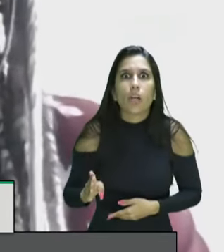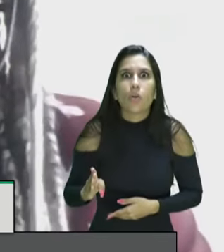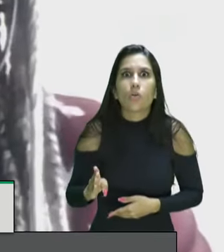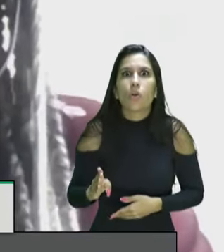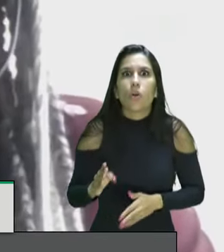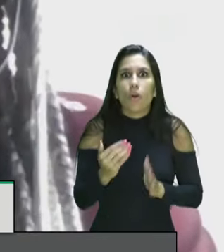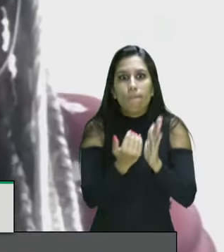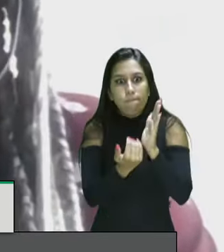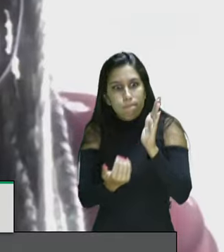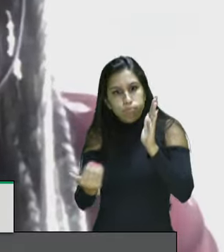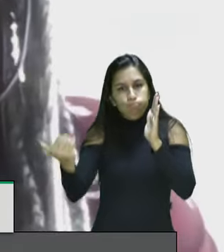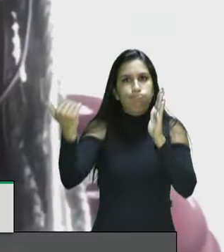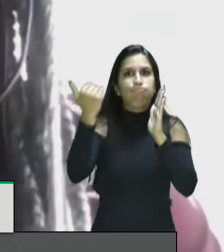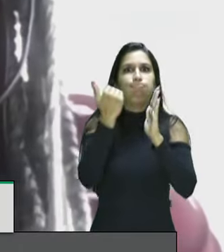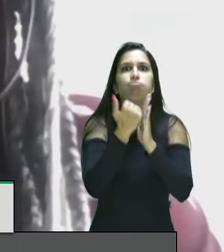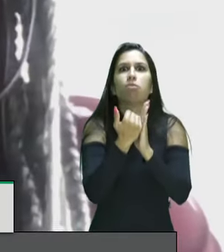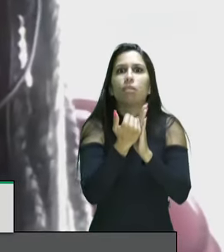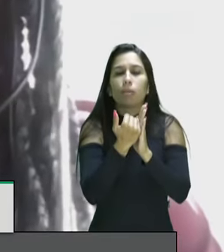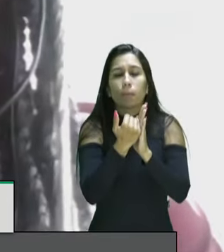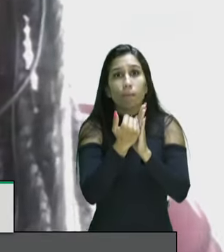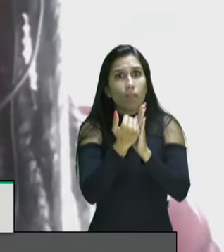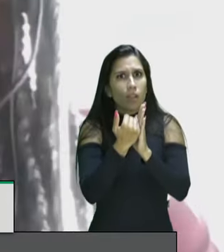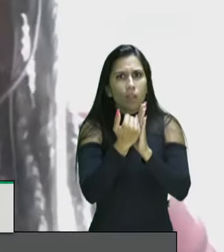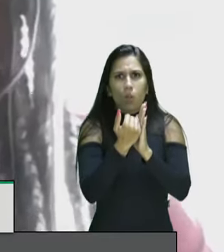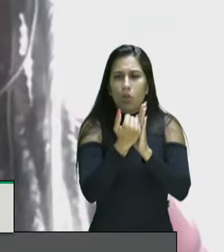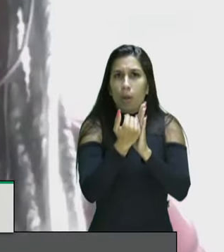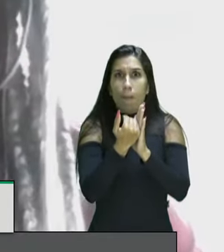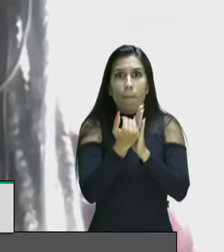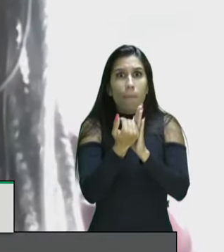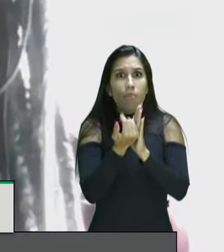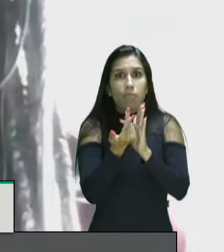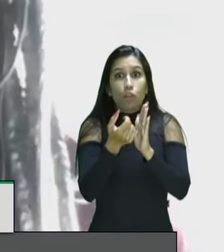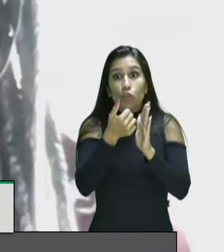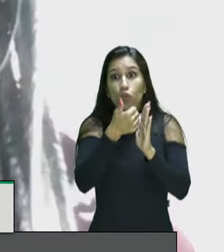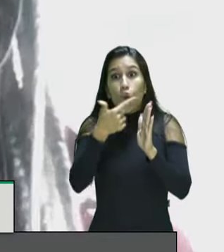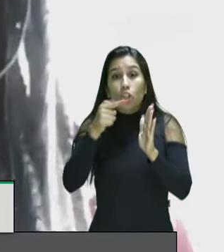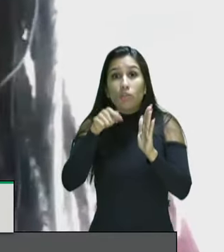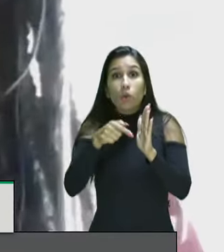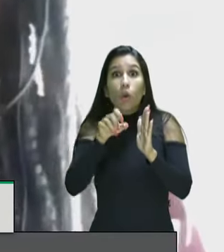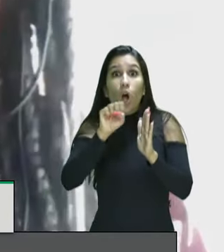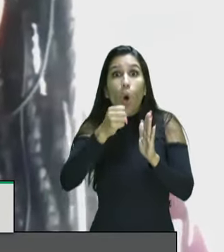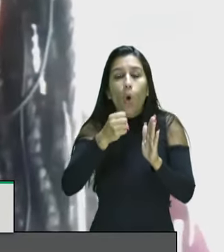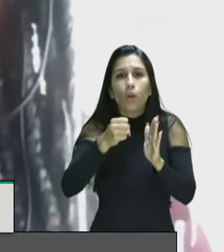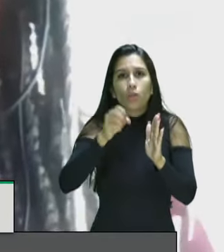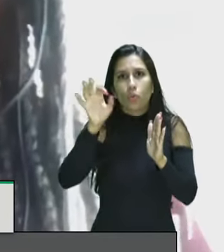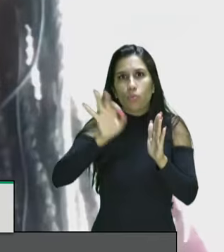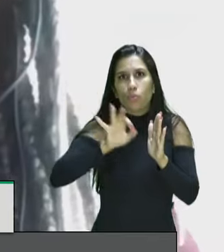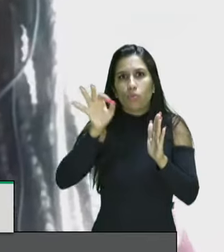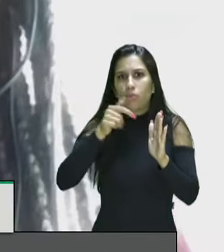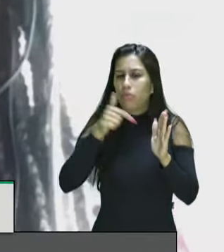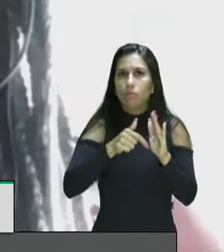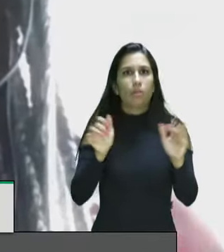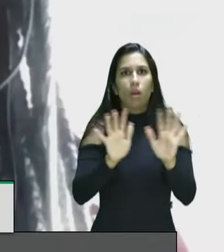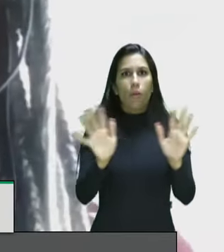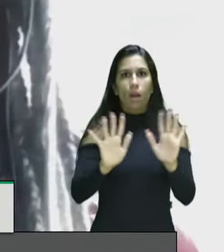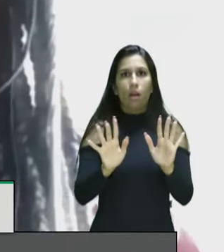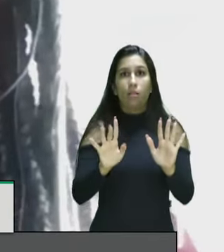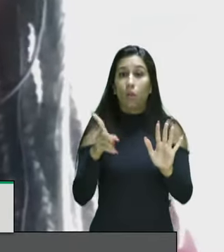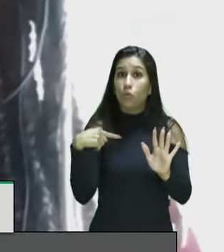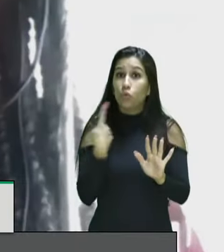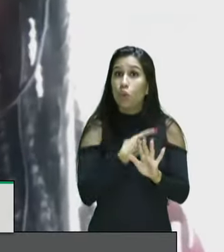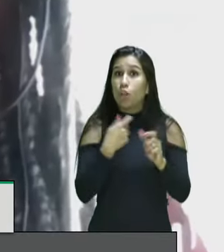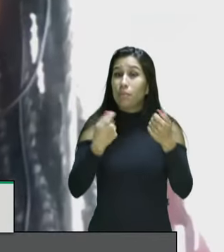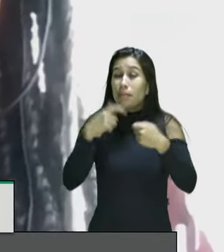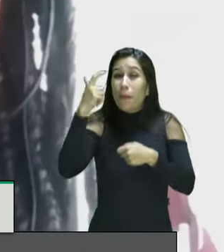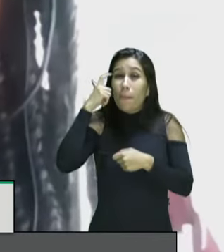mapa mundial da fome e tem hoje um índice de extrema pobreza de 12,8% isso não é concebível então a gente tem que pensar de uma forma